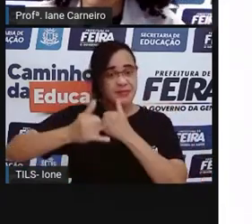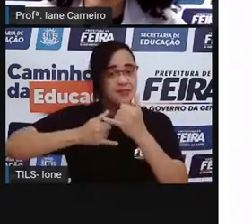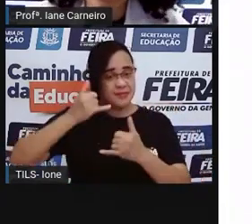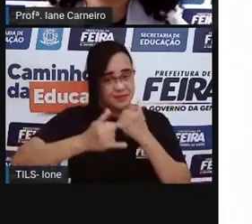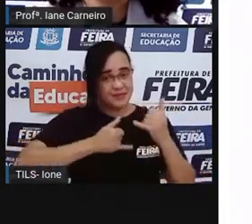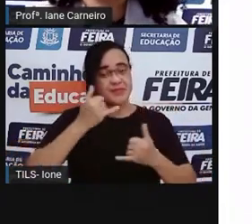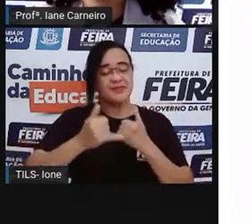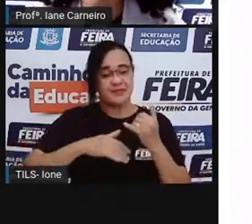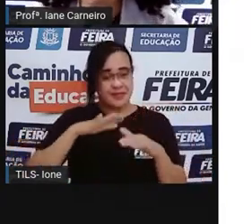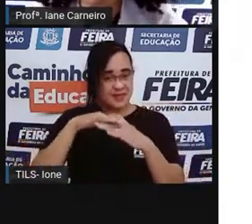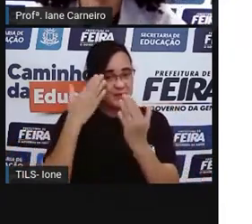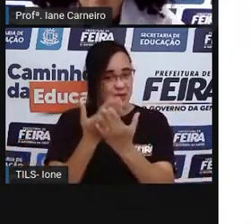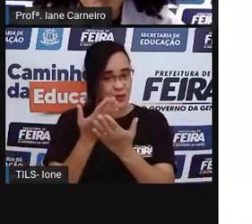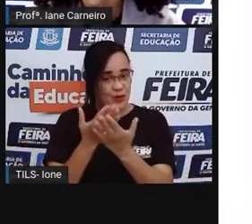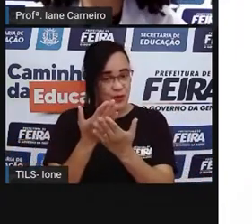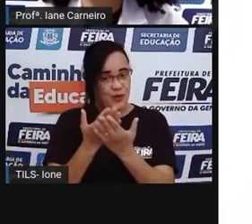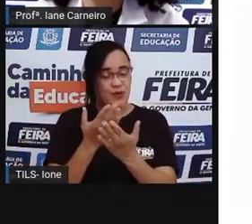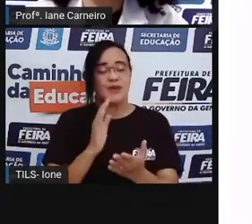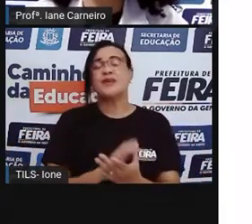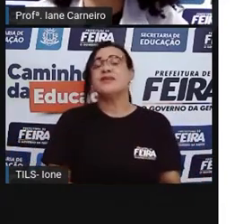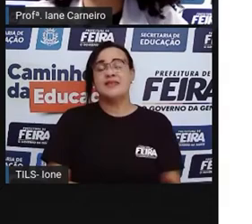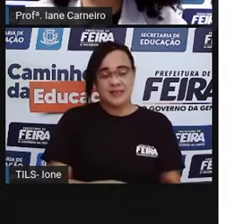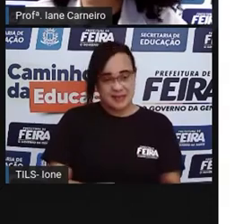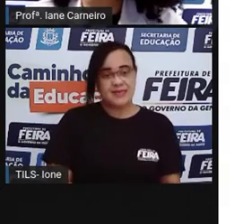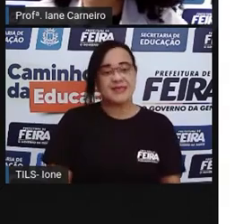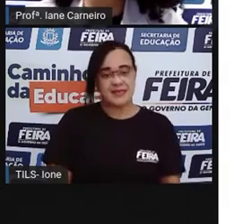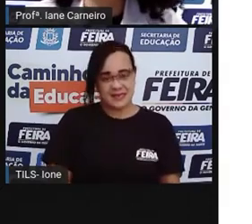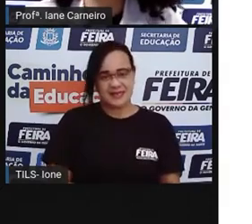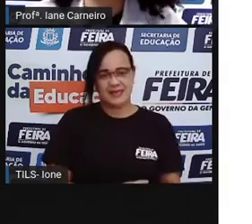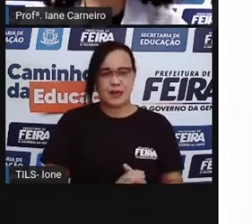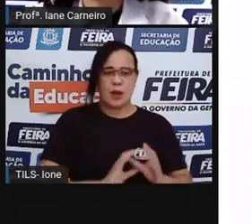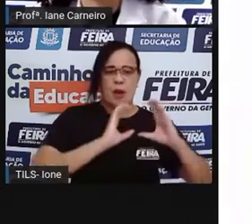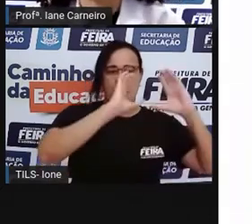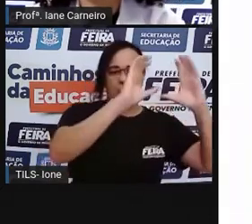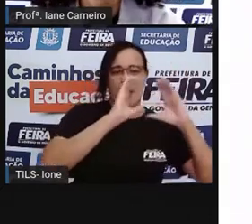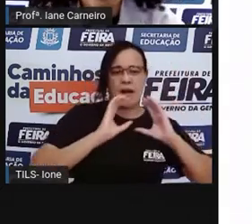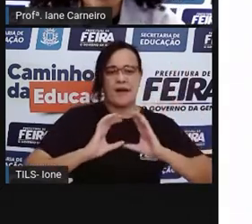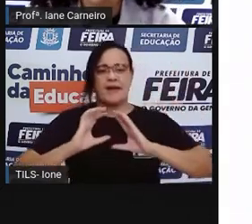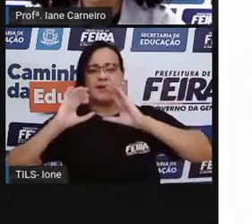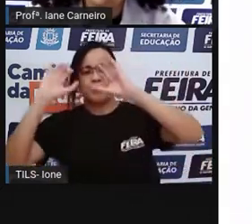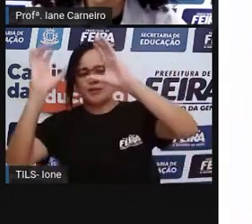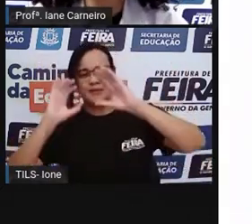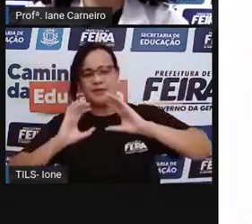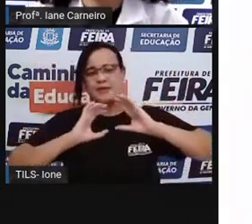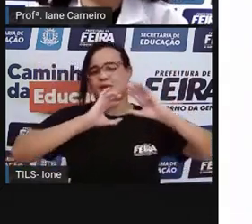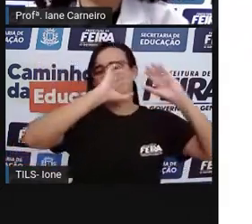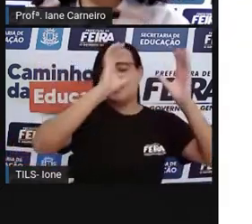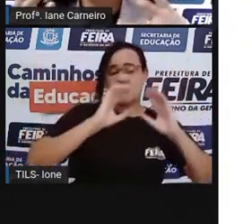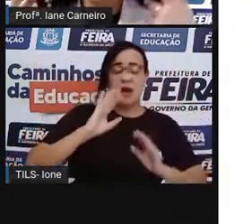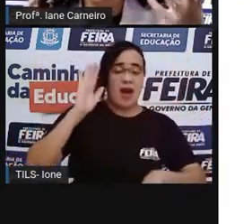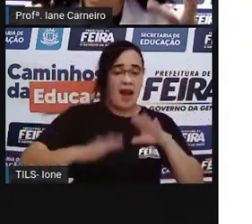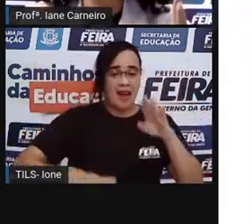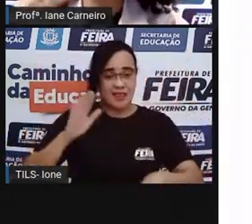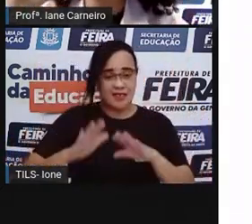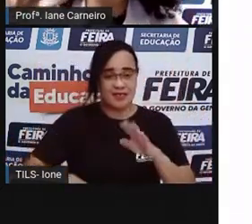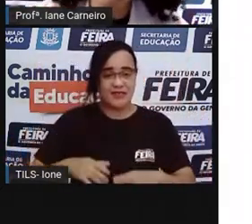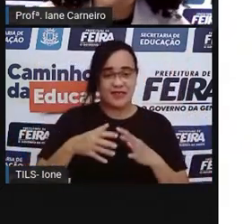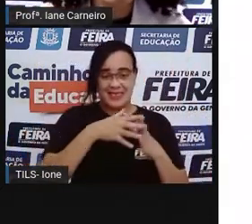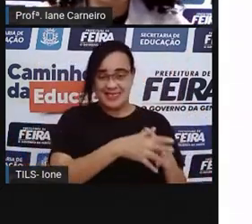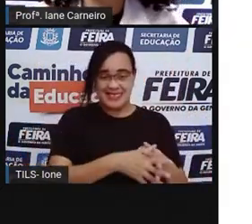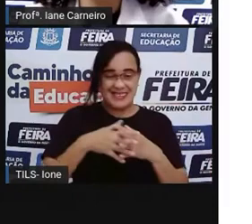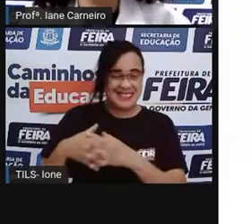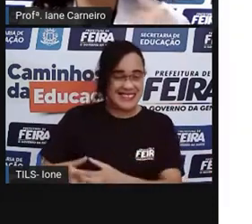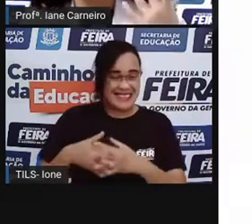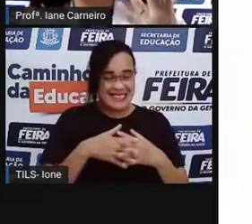de vocês, do baba. E, às vezes, esse baba costuma dar uma confusão, né? E aí, a gente tem que lembrar dos